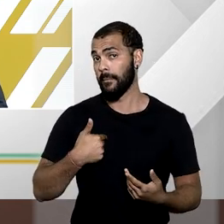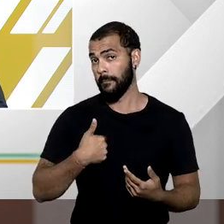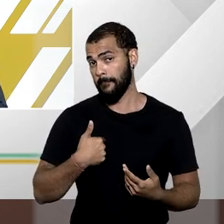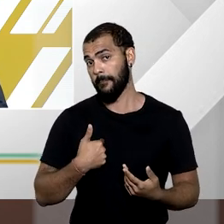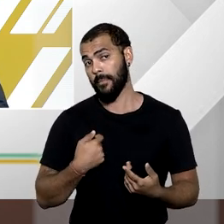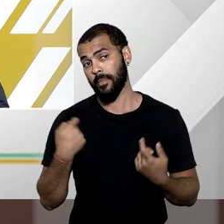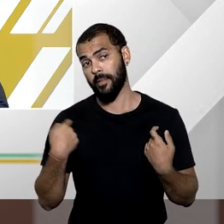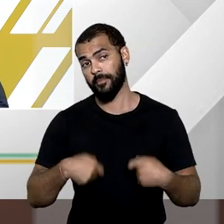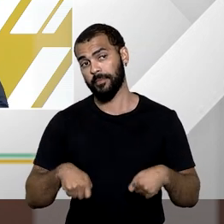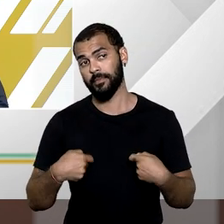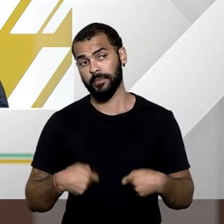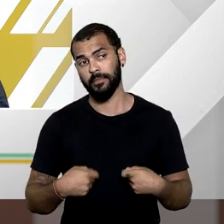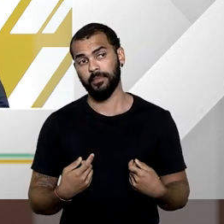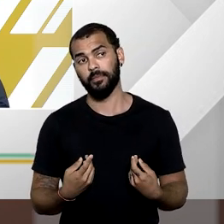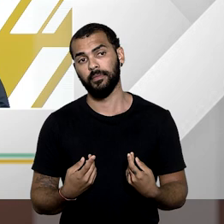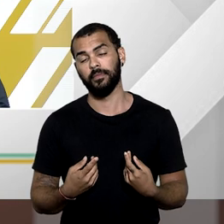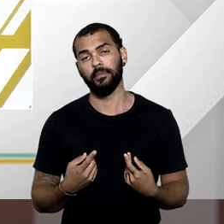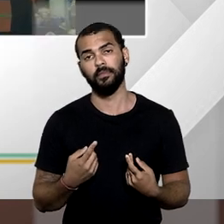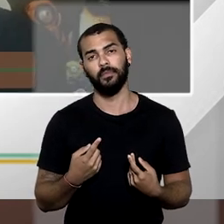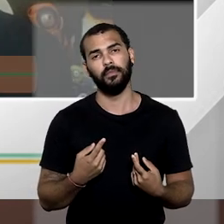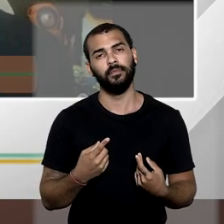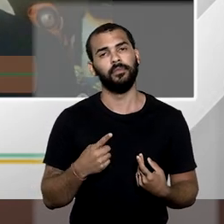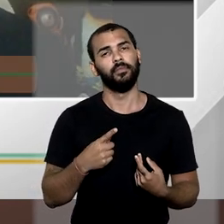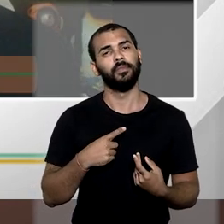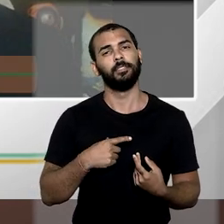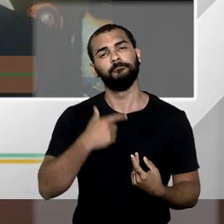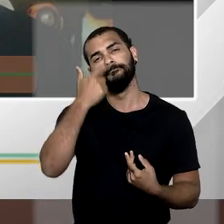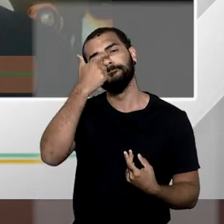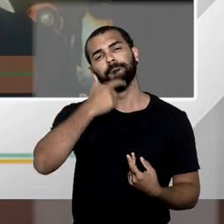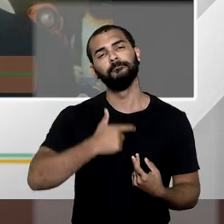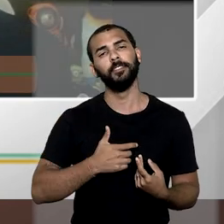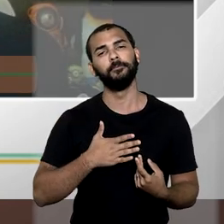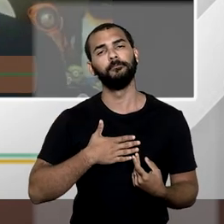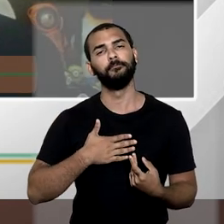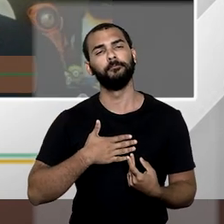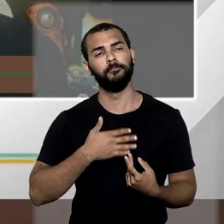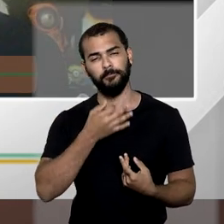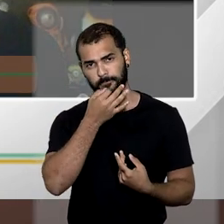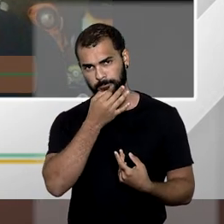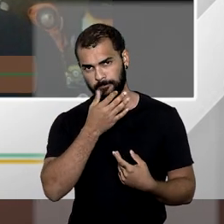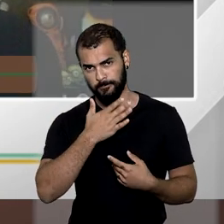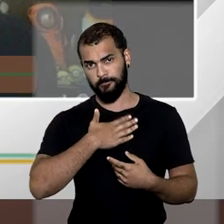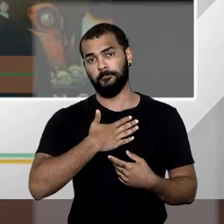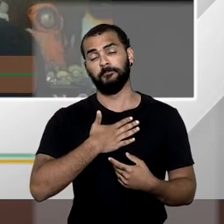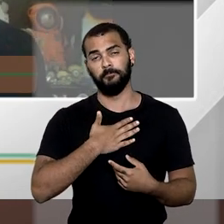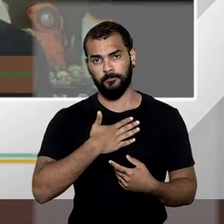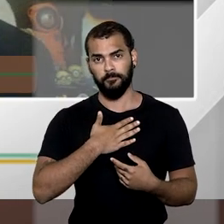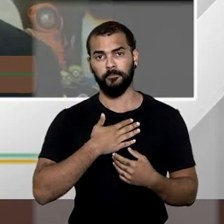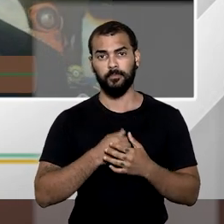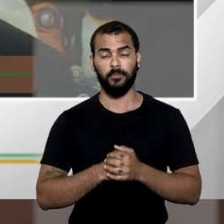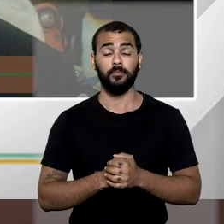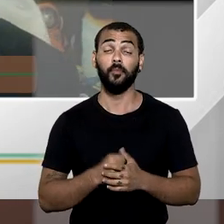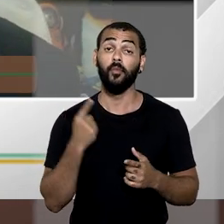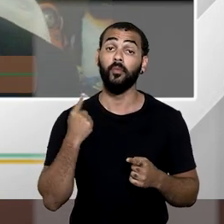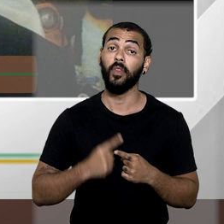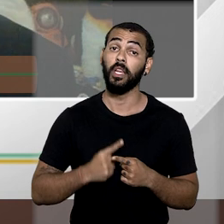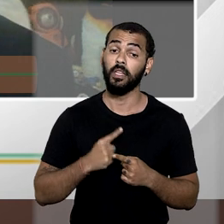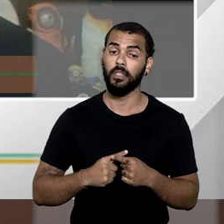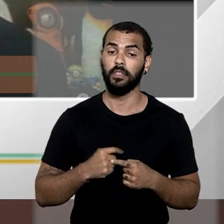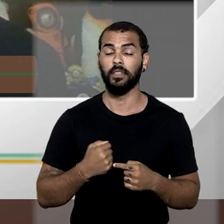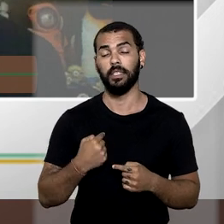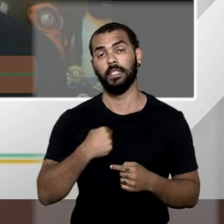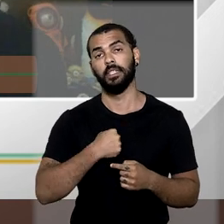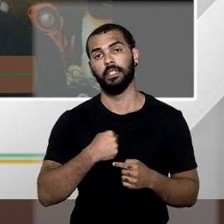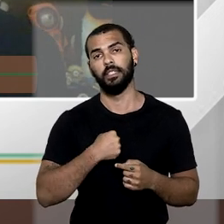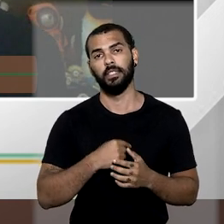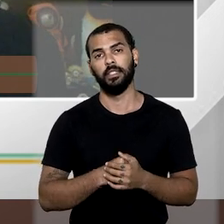certas noções personalíssimas. Por que eu digo noções personalíssimas, Samanta? Porque, na realidade, eu